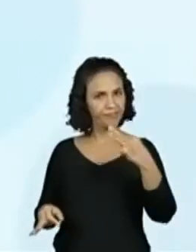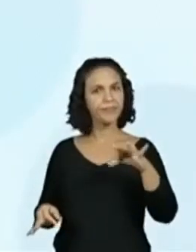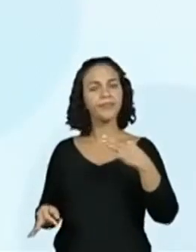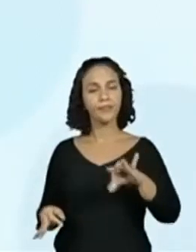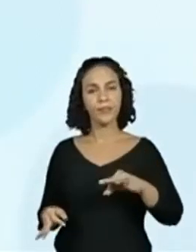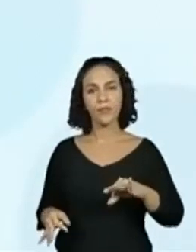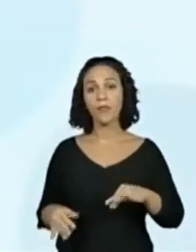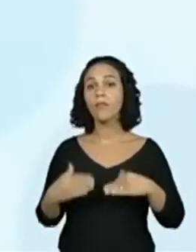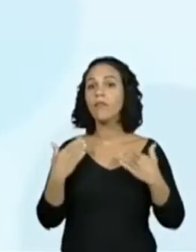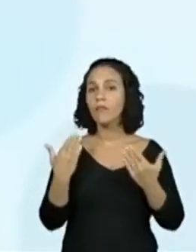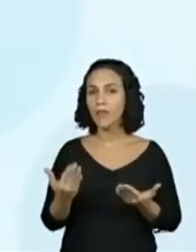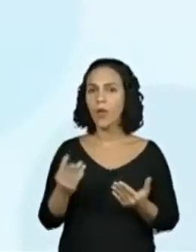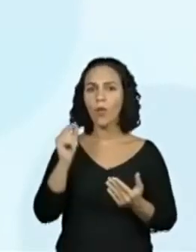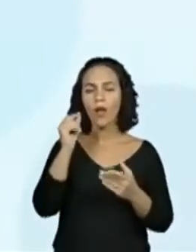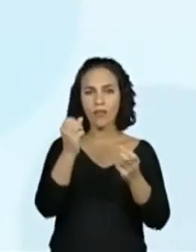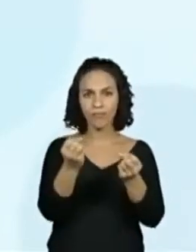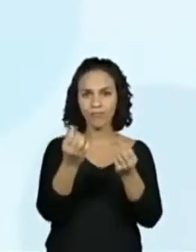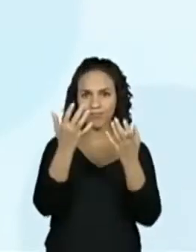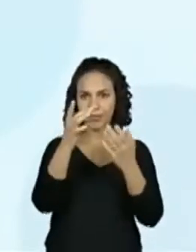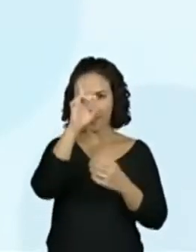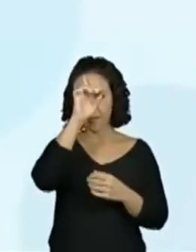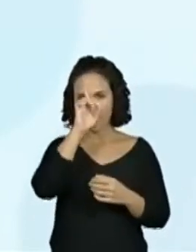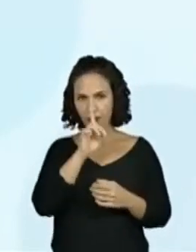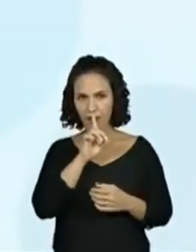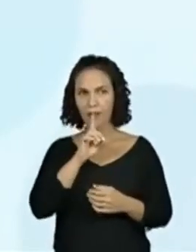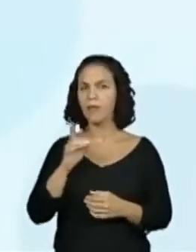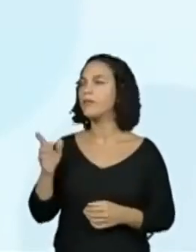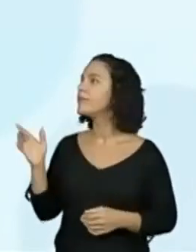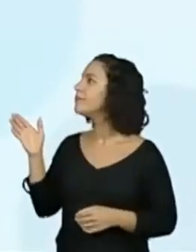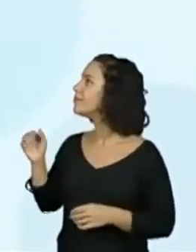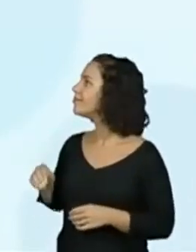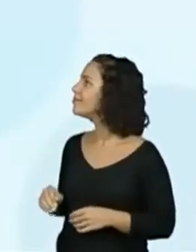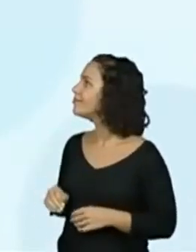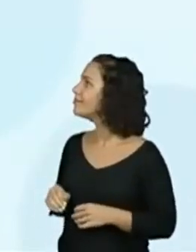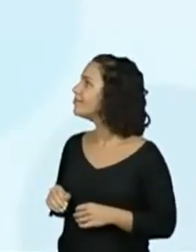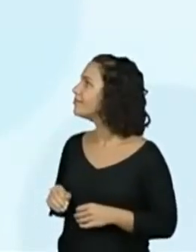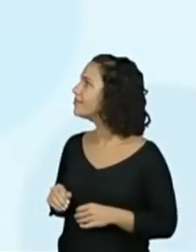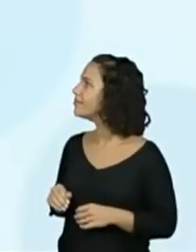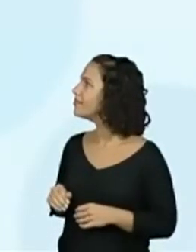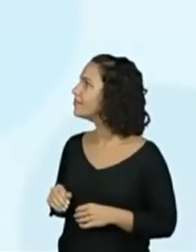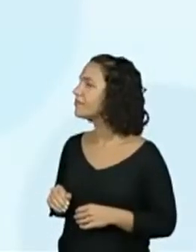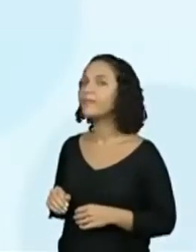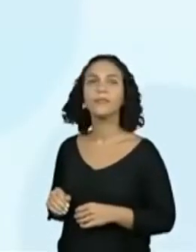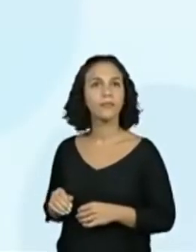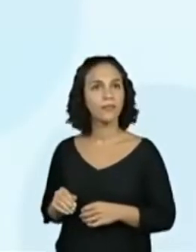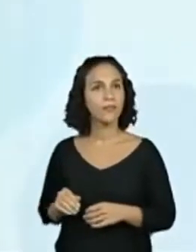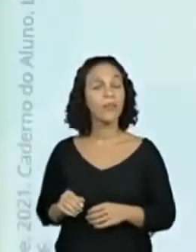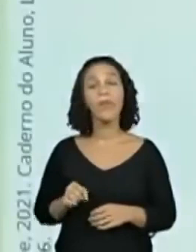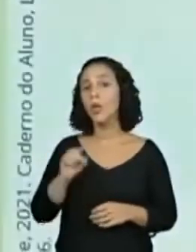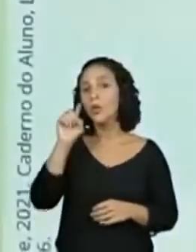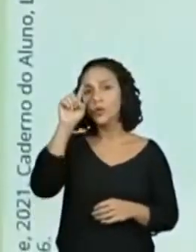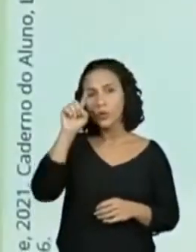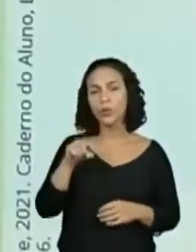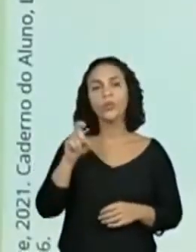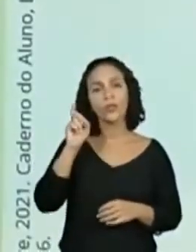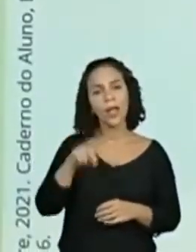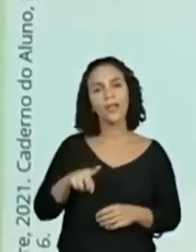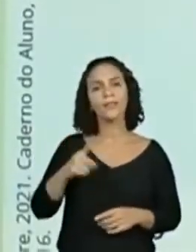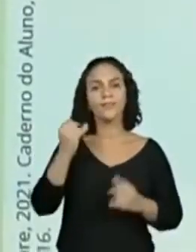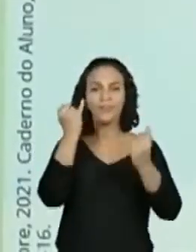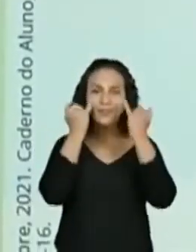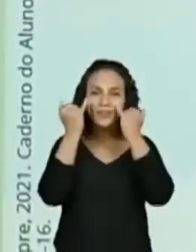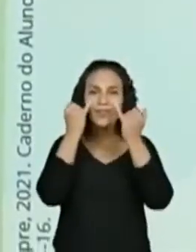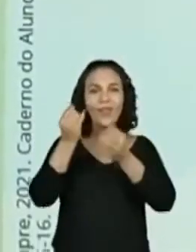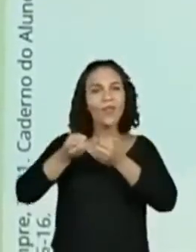que tudo que tá em destaque aqui, ó, vou colocar, são as informações